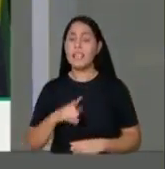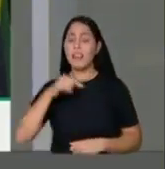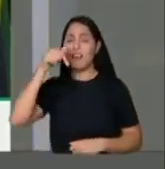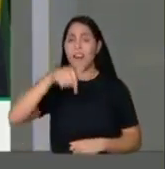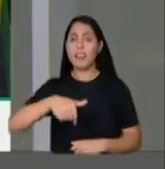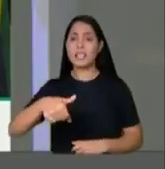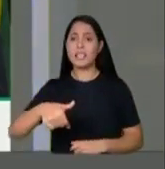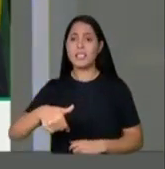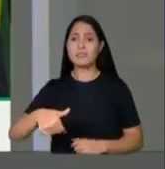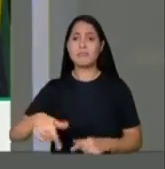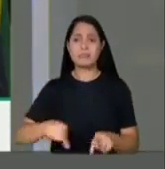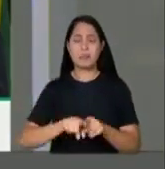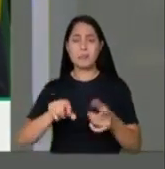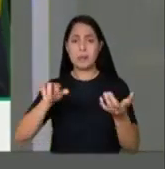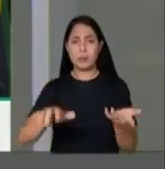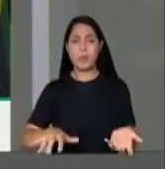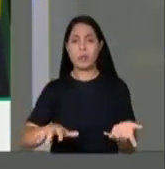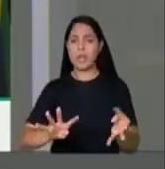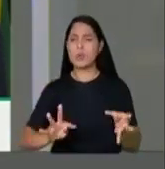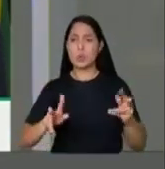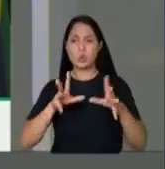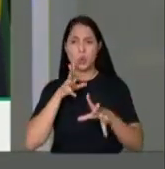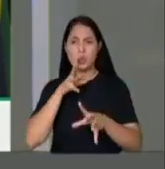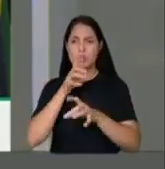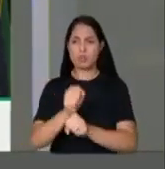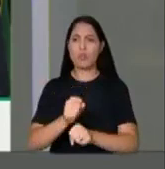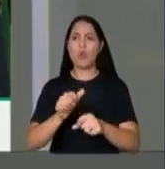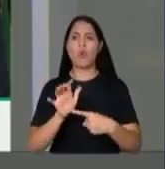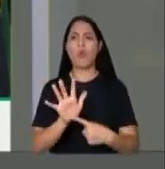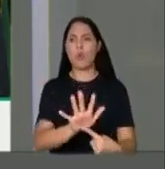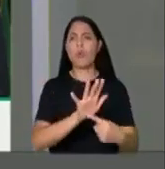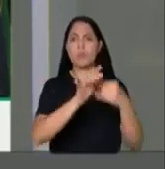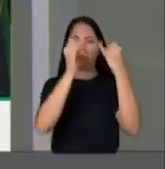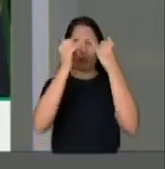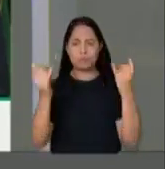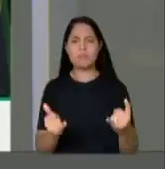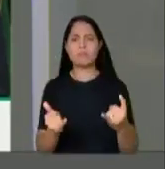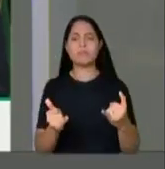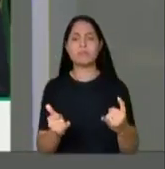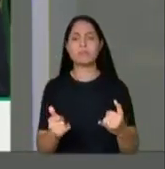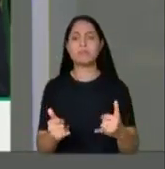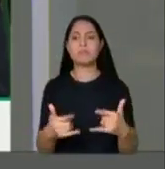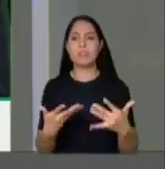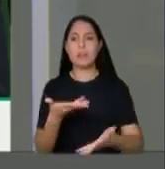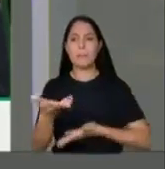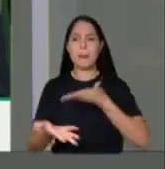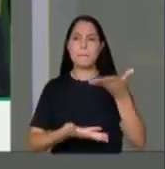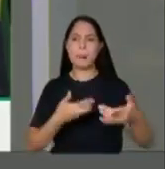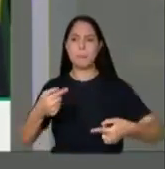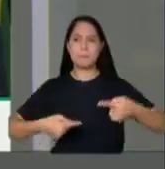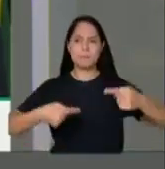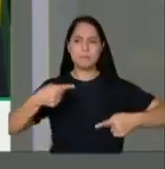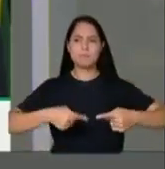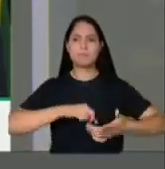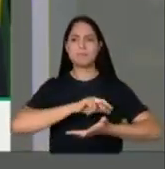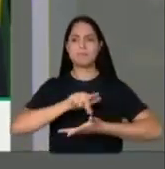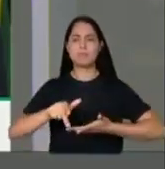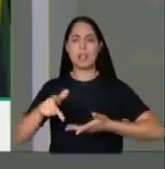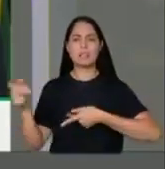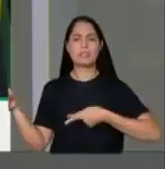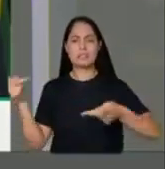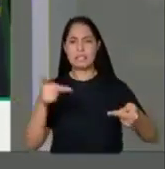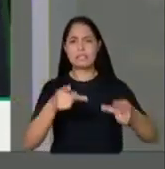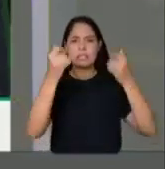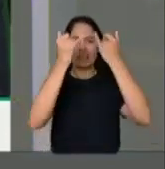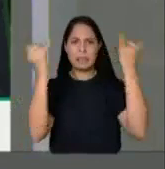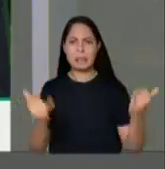dedicação a ele e a Nossa Senhora, inclusive articulando, trabalhando, se envolvendo na vinda da imagem